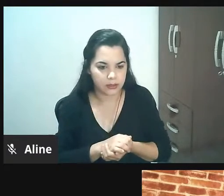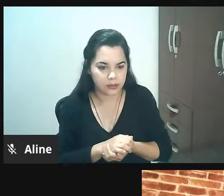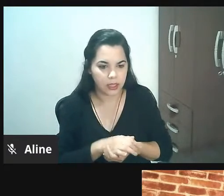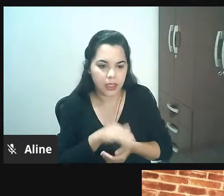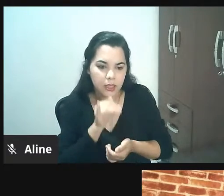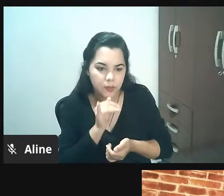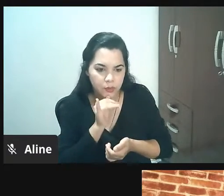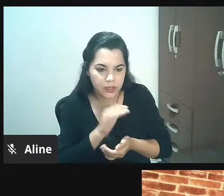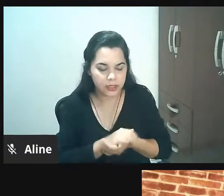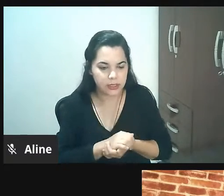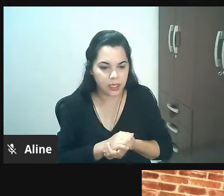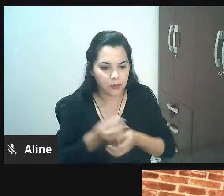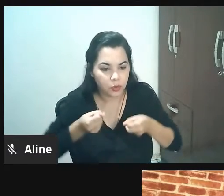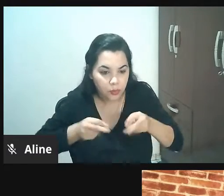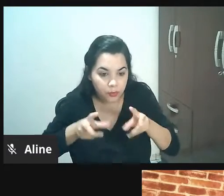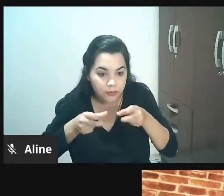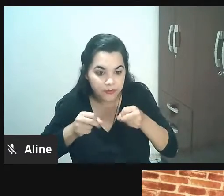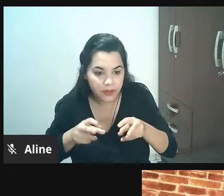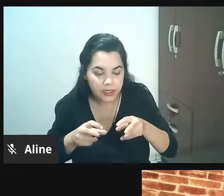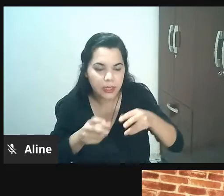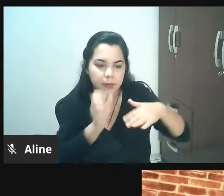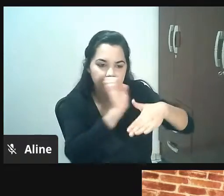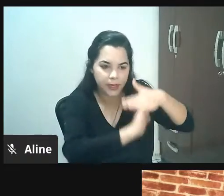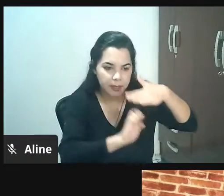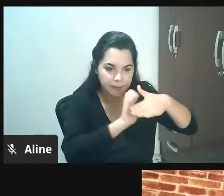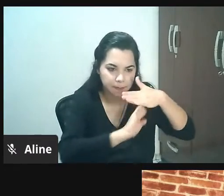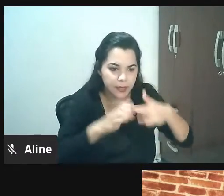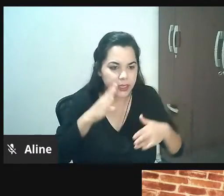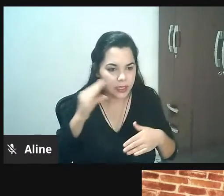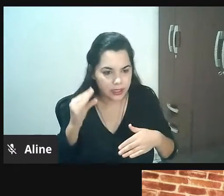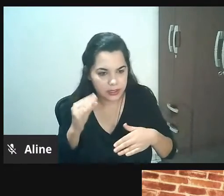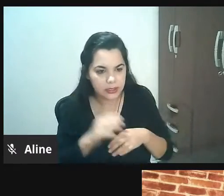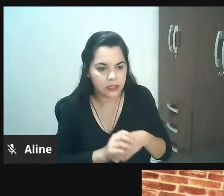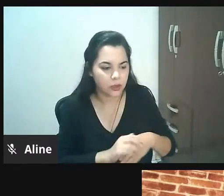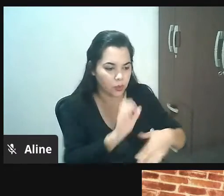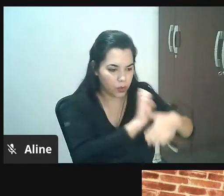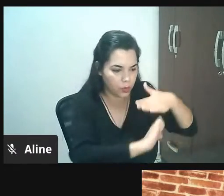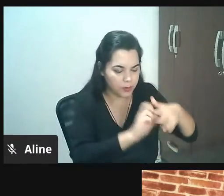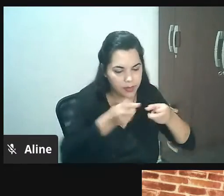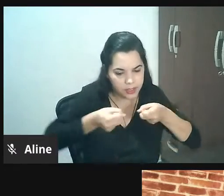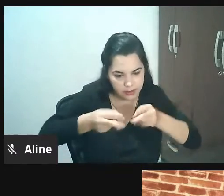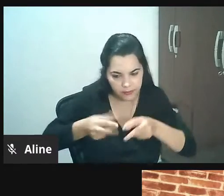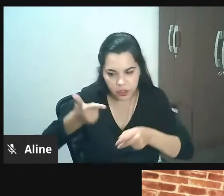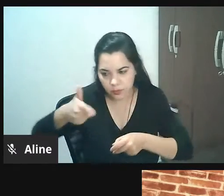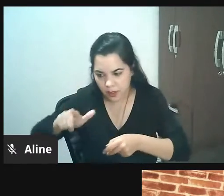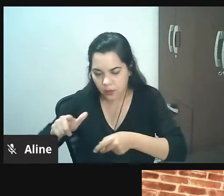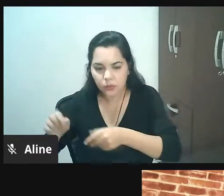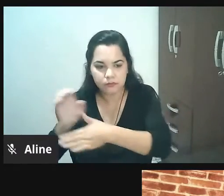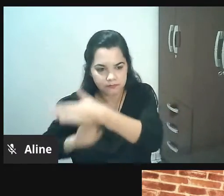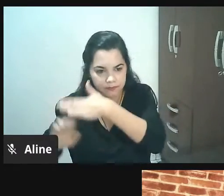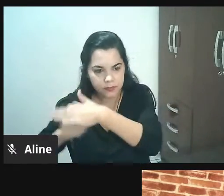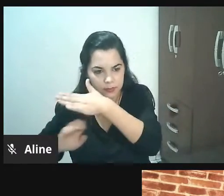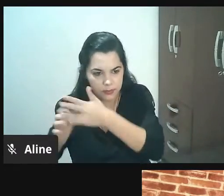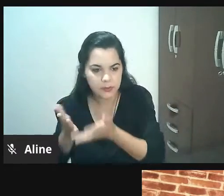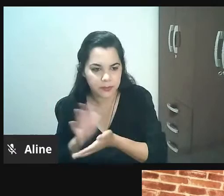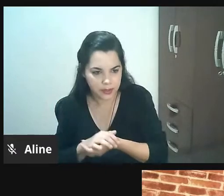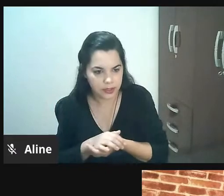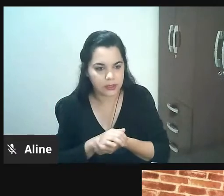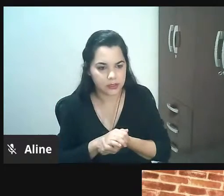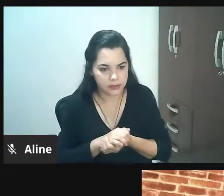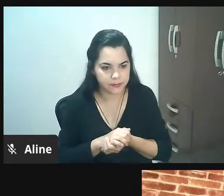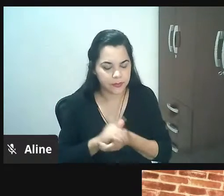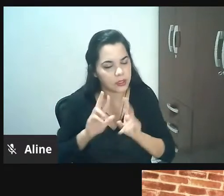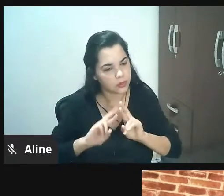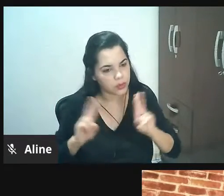vender um treinamento para uma equipe de uma empresa então uma empresa vendendo para outra empresa venda para consumidor final é uma venda transacional é